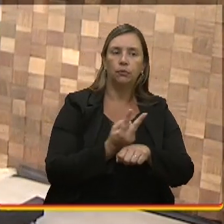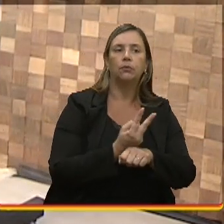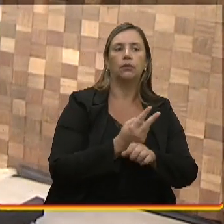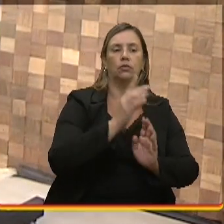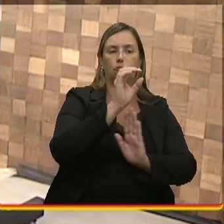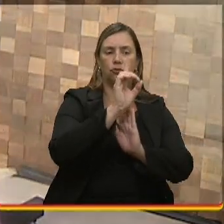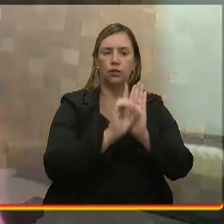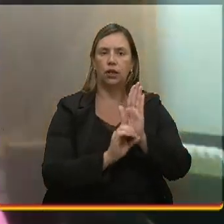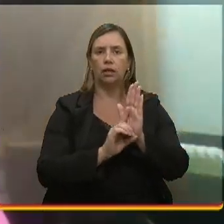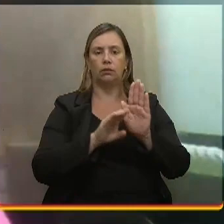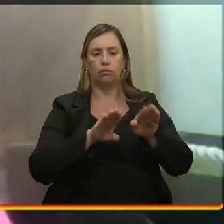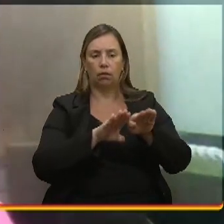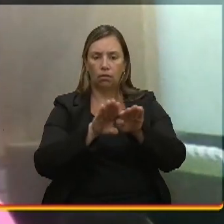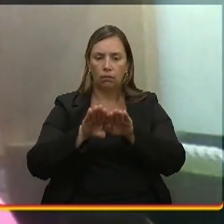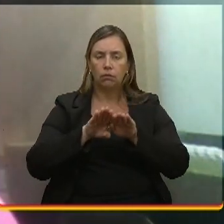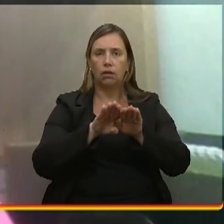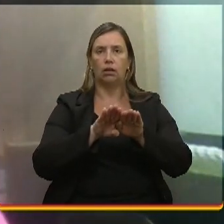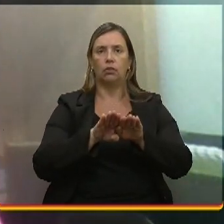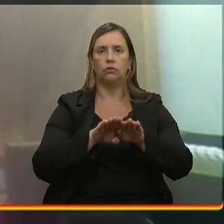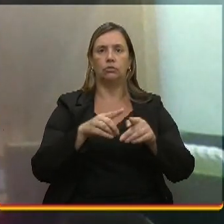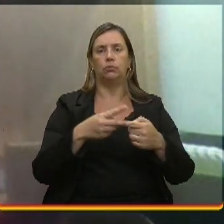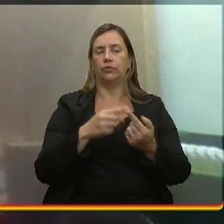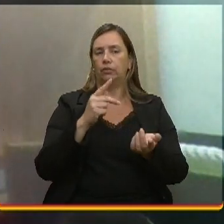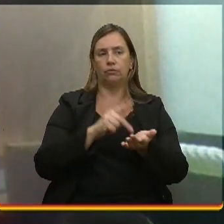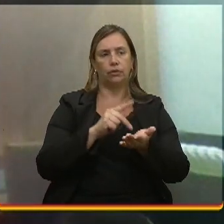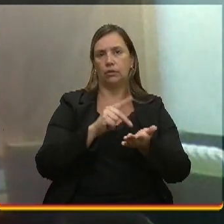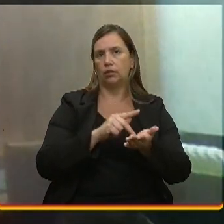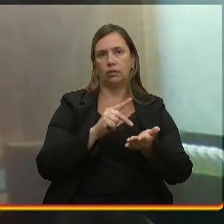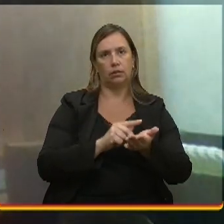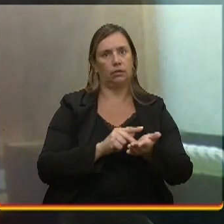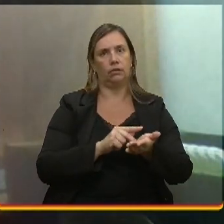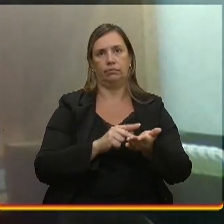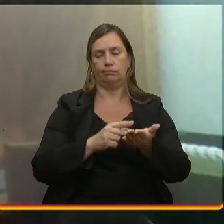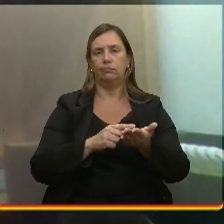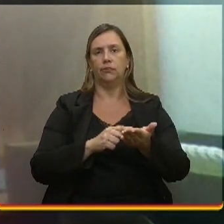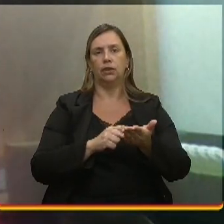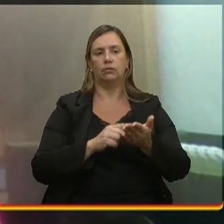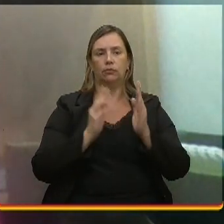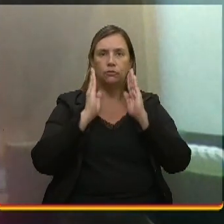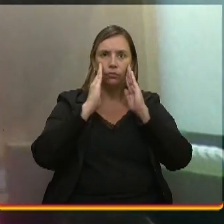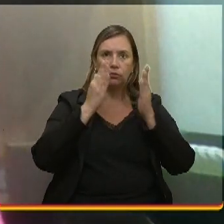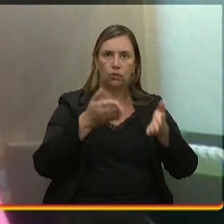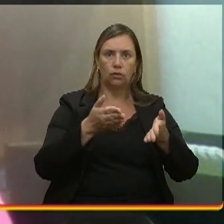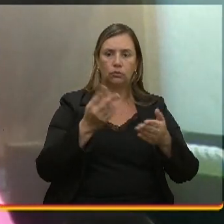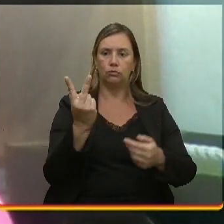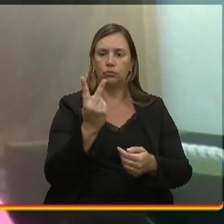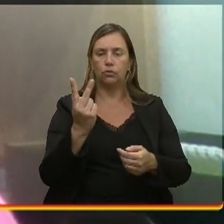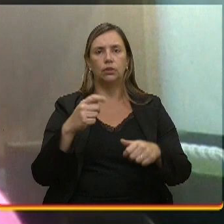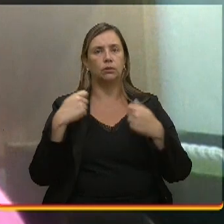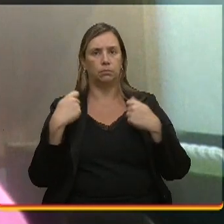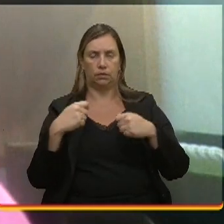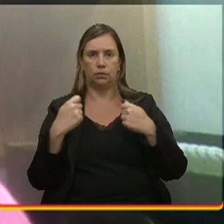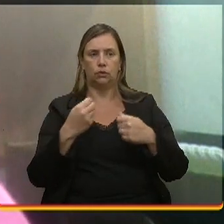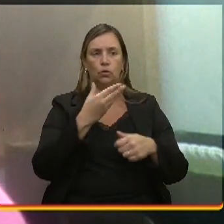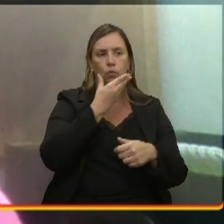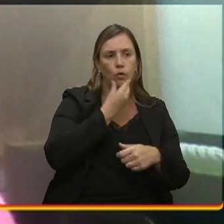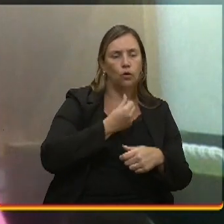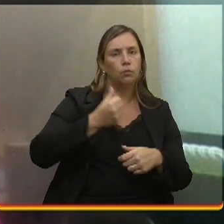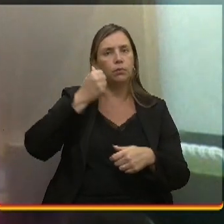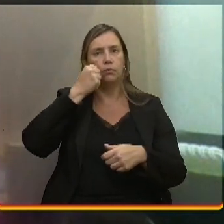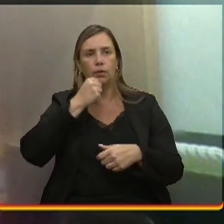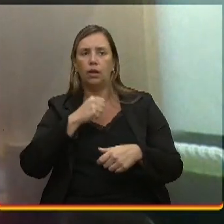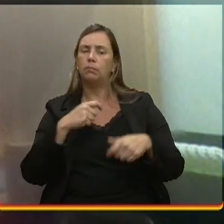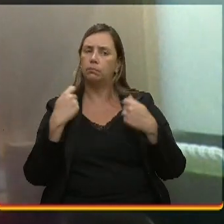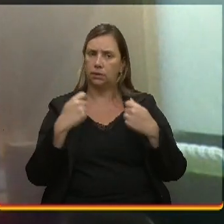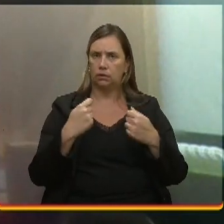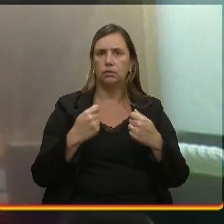iguais. Porque esse é o verdadeiro feminismo, né? Não tem coisa para o homem e para a mulher. Tem para os dois. Os dois precisam. E se hoje a gente tem mais de 50% da